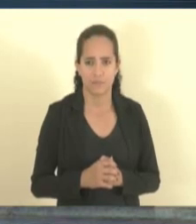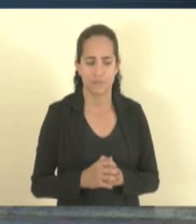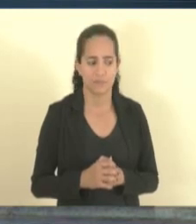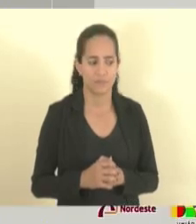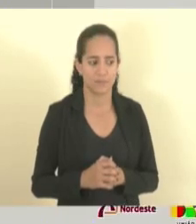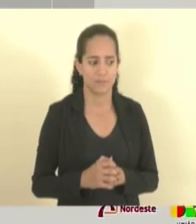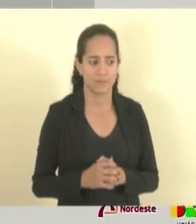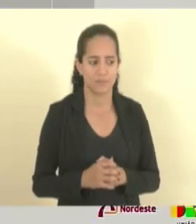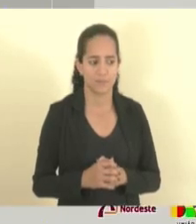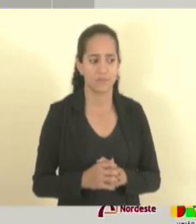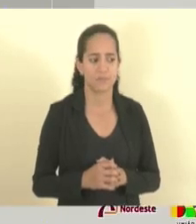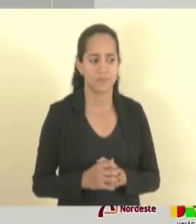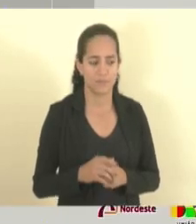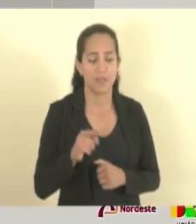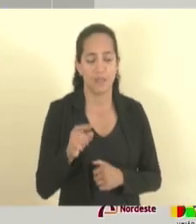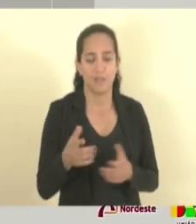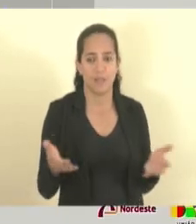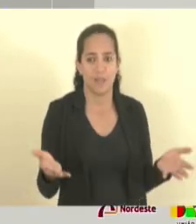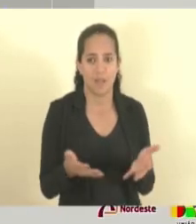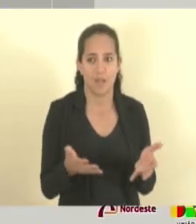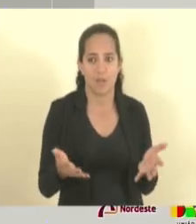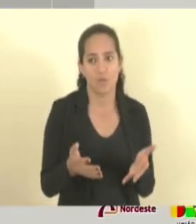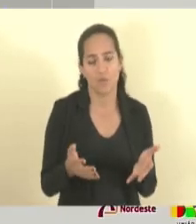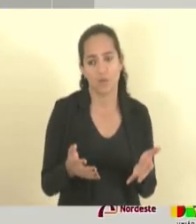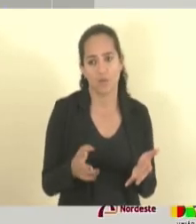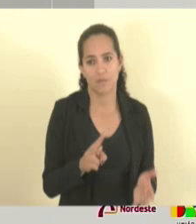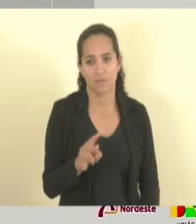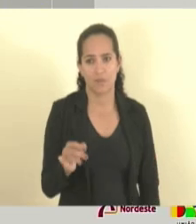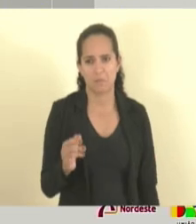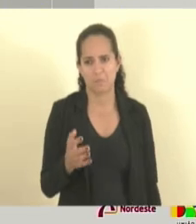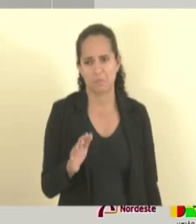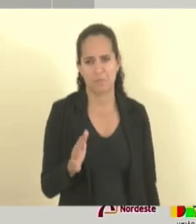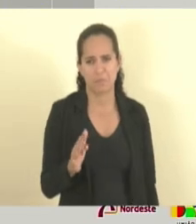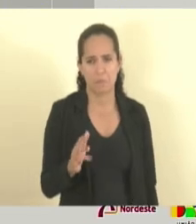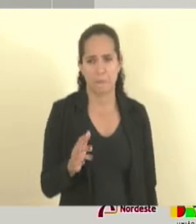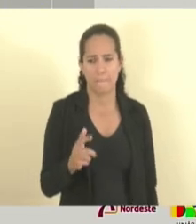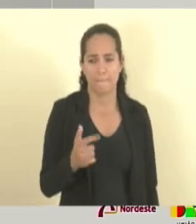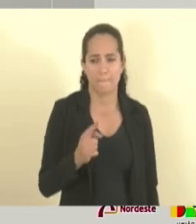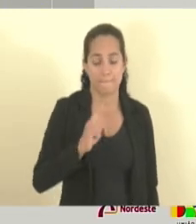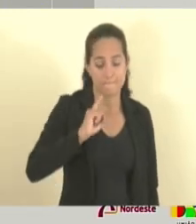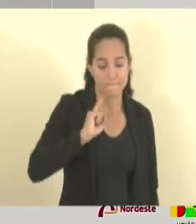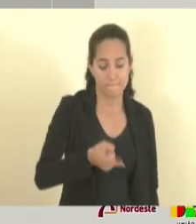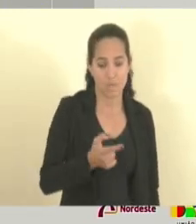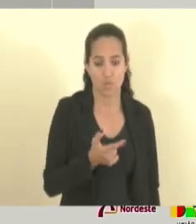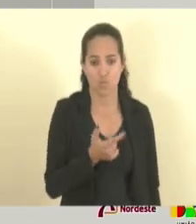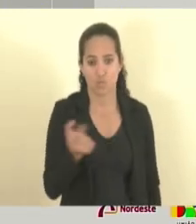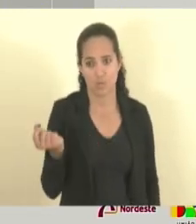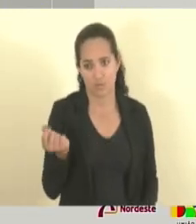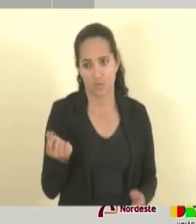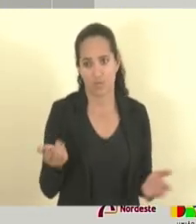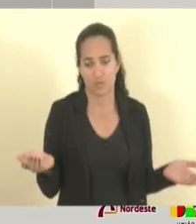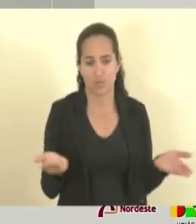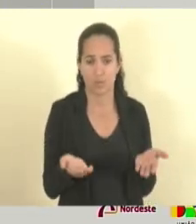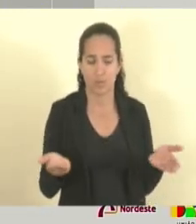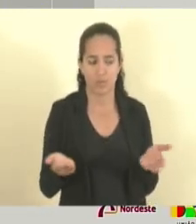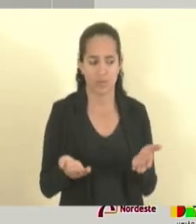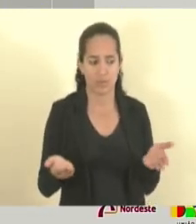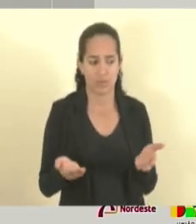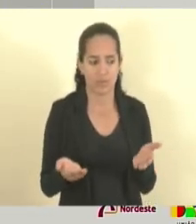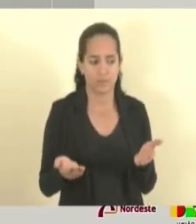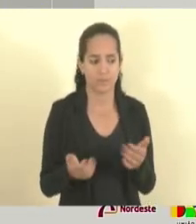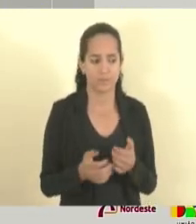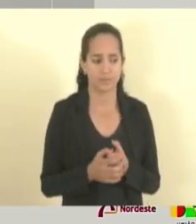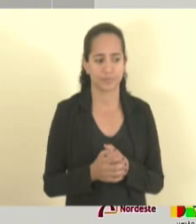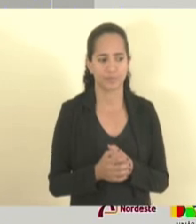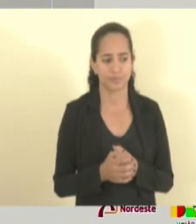400 milhões e a gente chegando a praticamente 1,2 bilhões. Então, isso